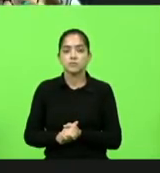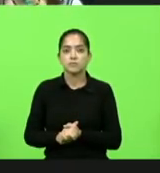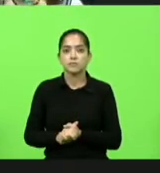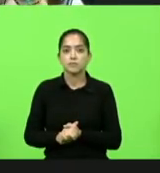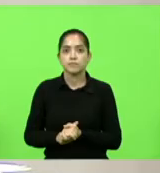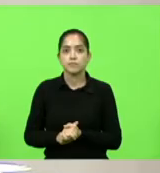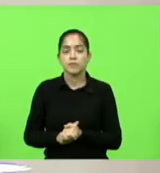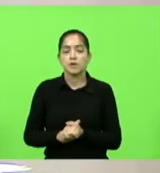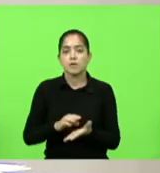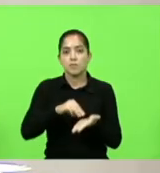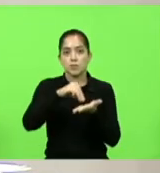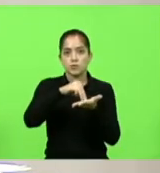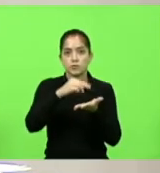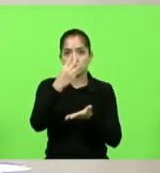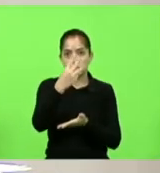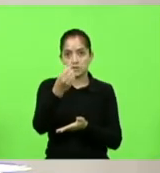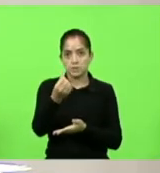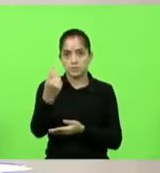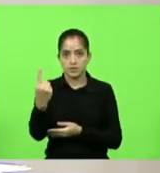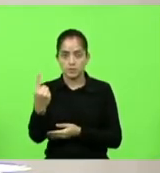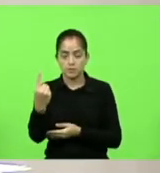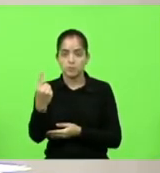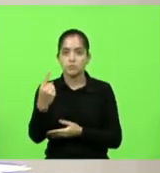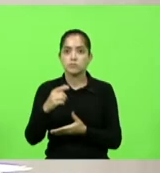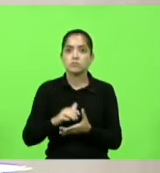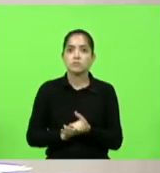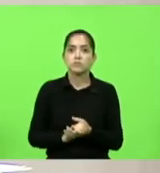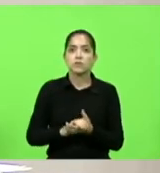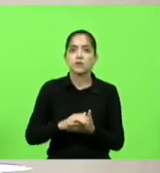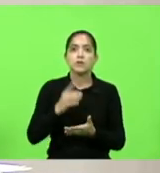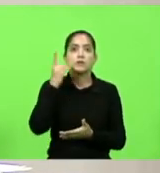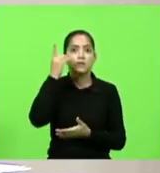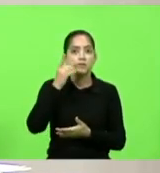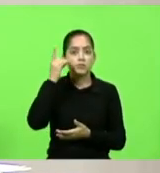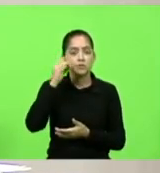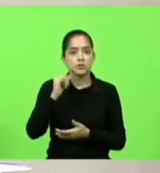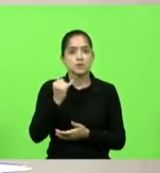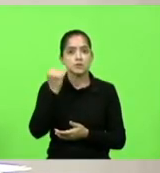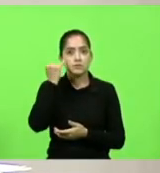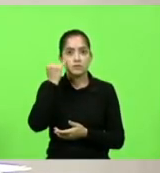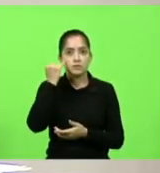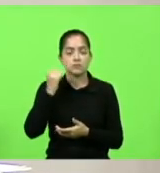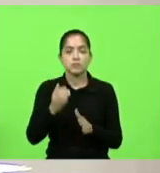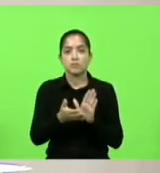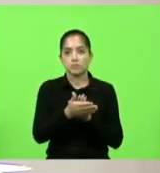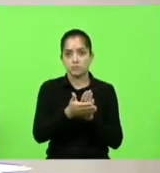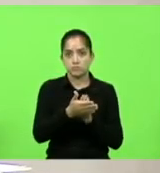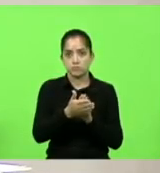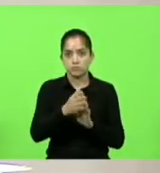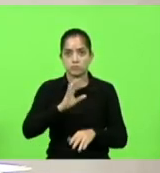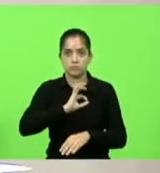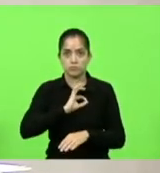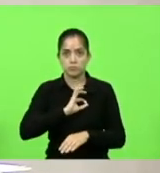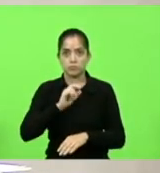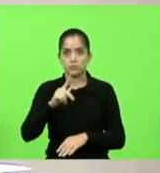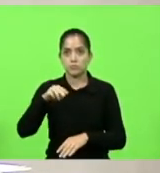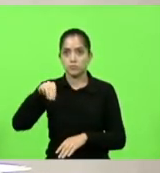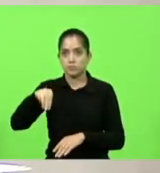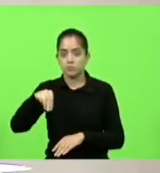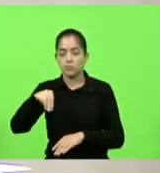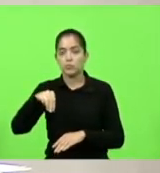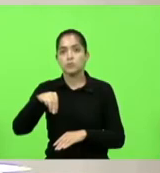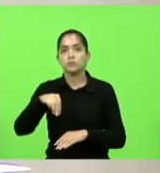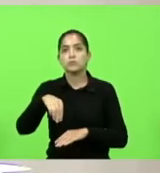Moção nº 361. Deputado Gessé Lopes, manifestando aplauso aos policiais militares e rodoviários,